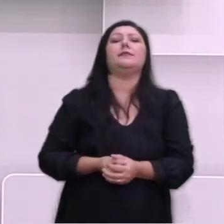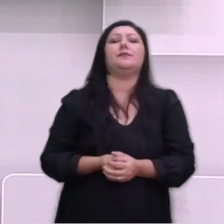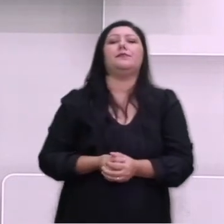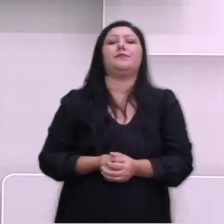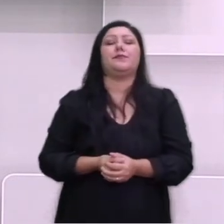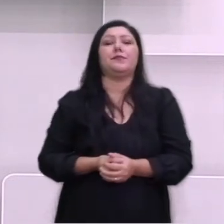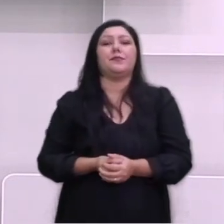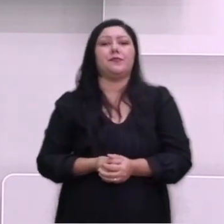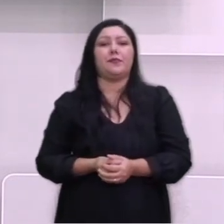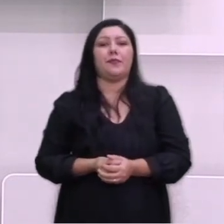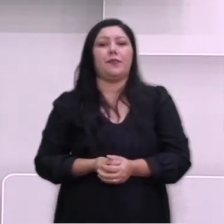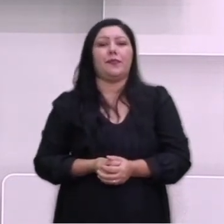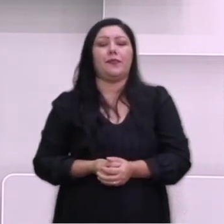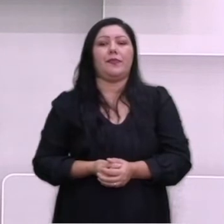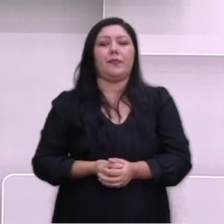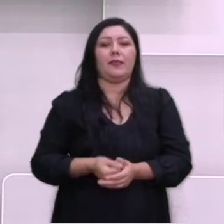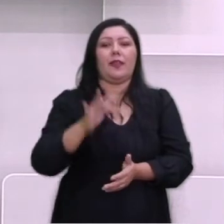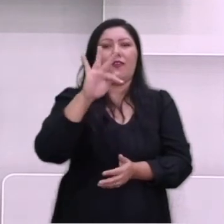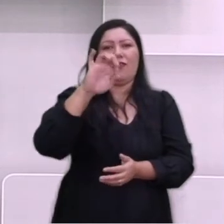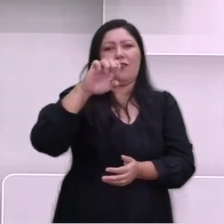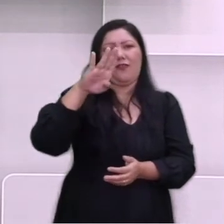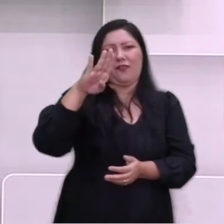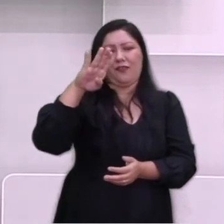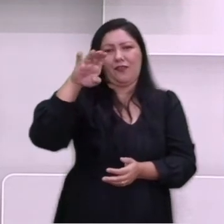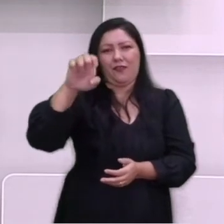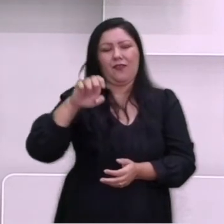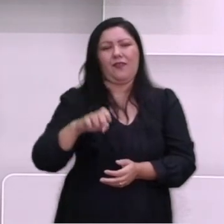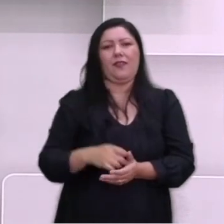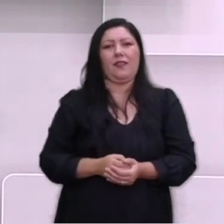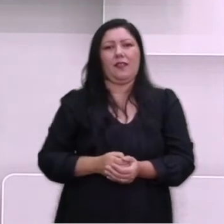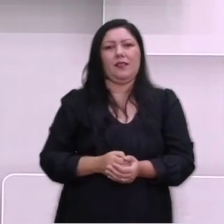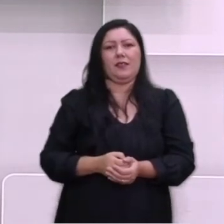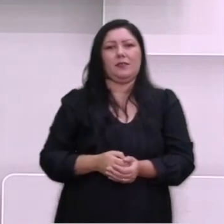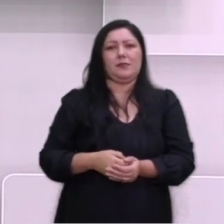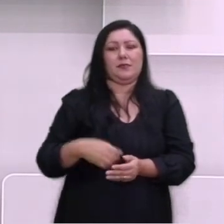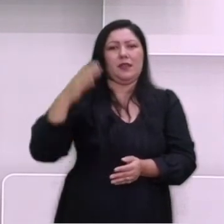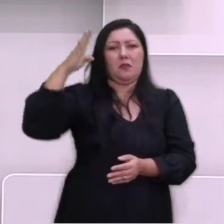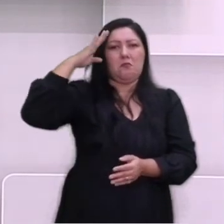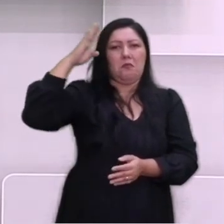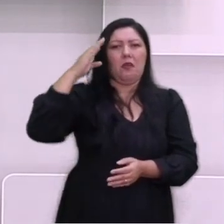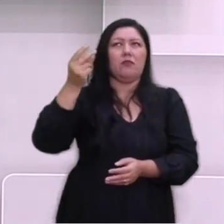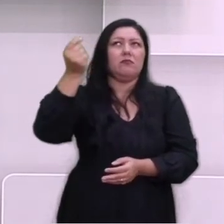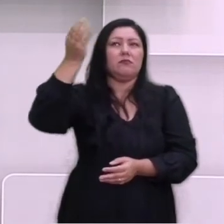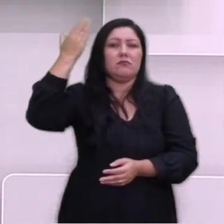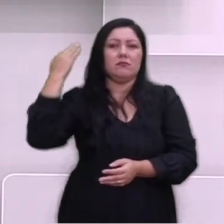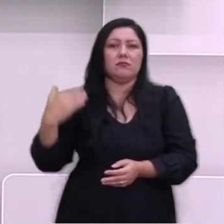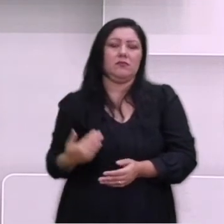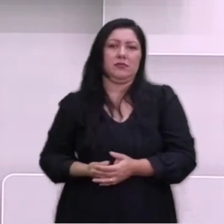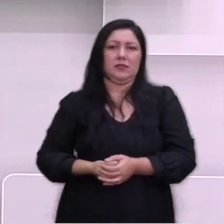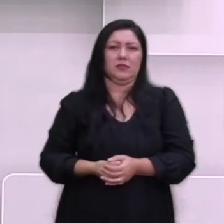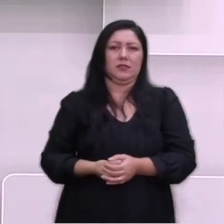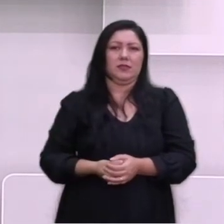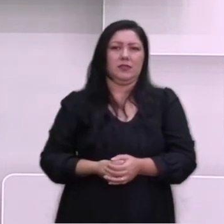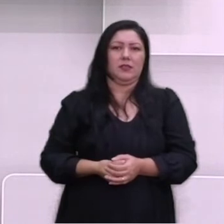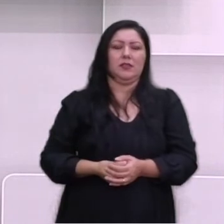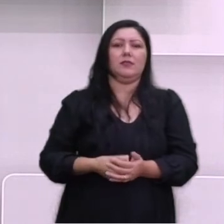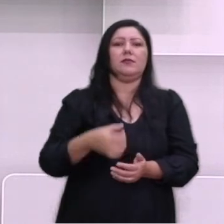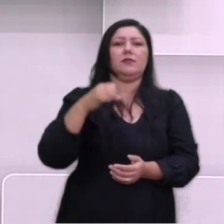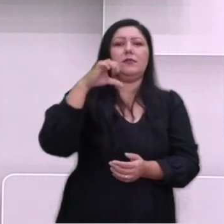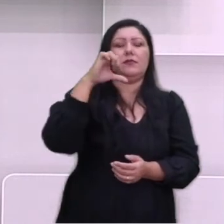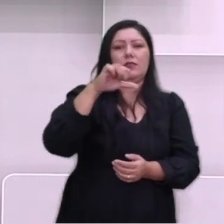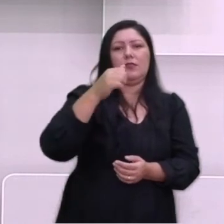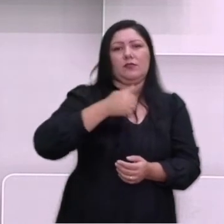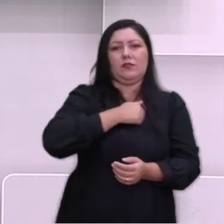cargo da FEB, que é a Força Expedicionária Brasileira, formada em 9 de agosto de 1943,